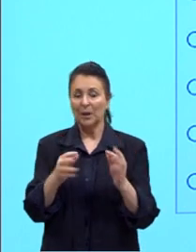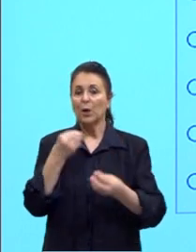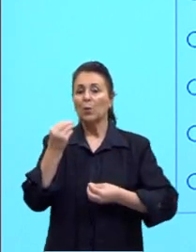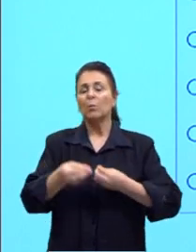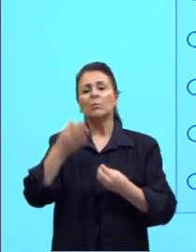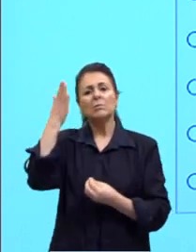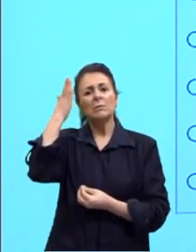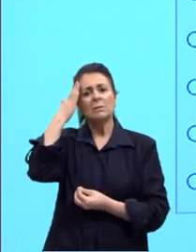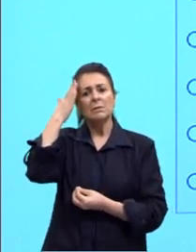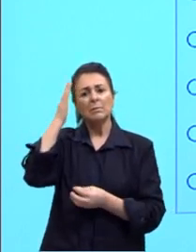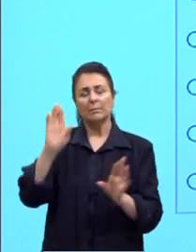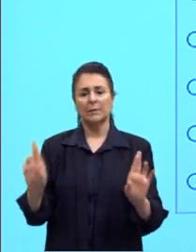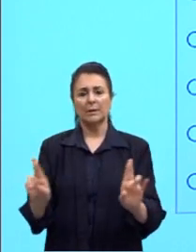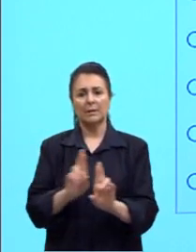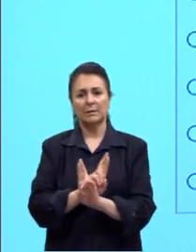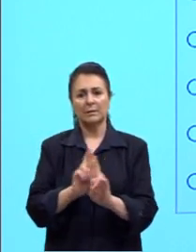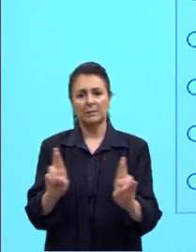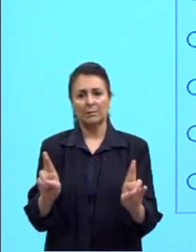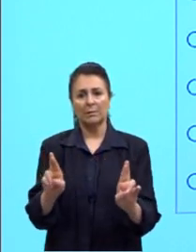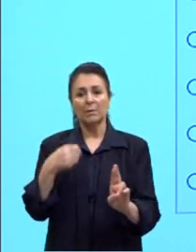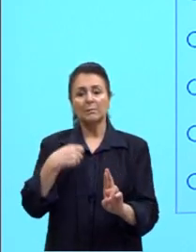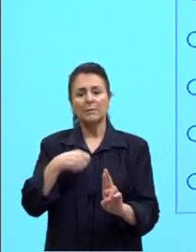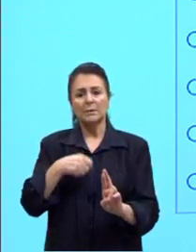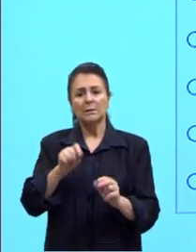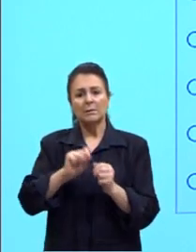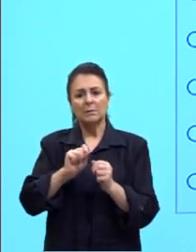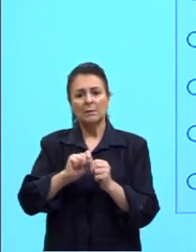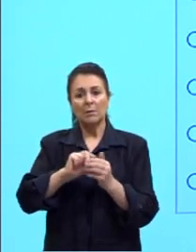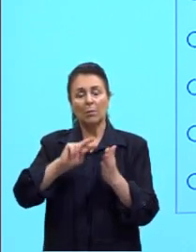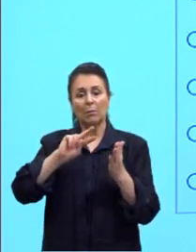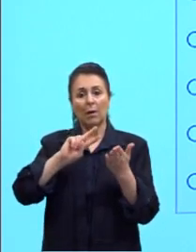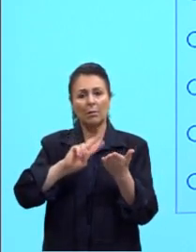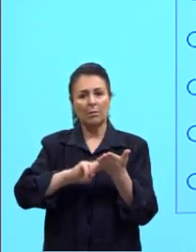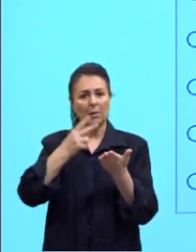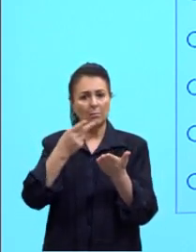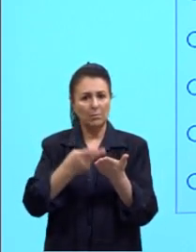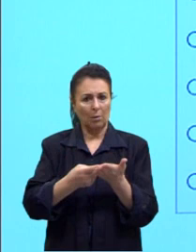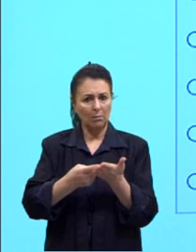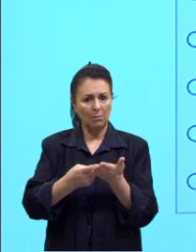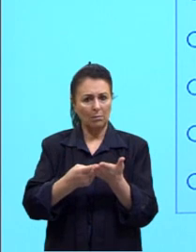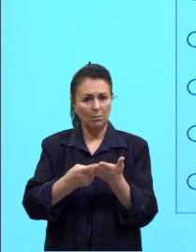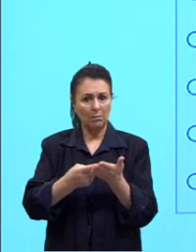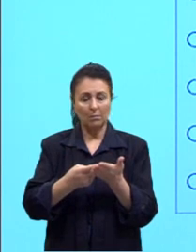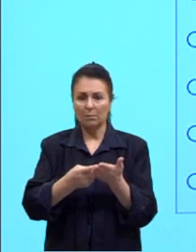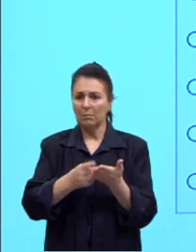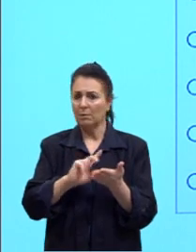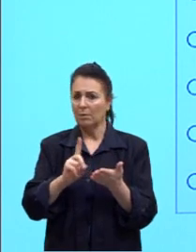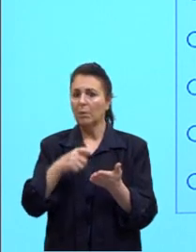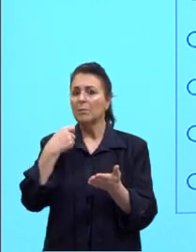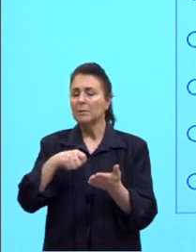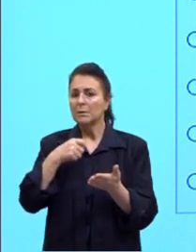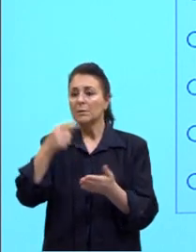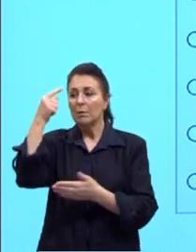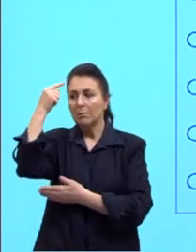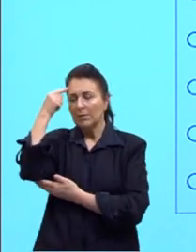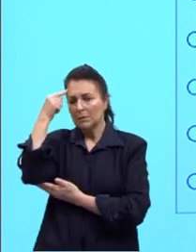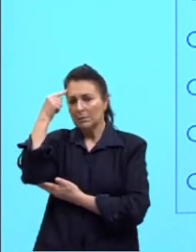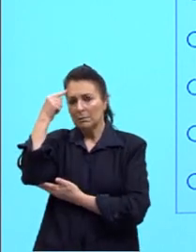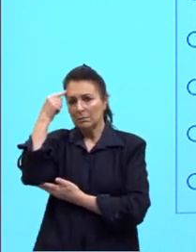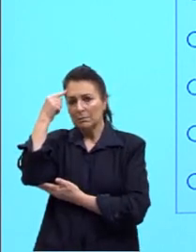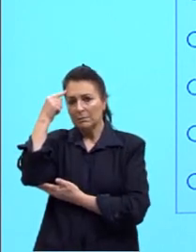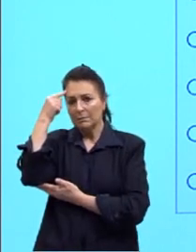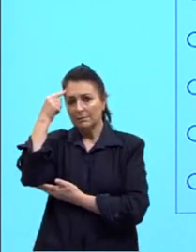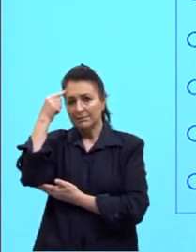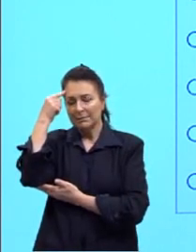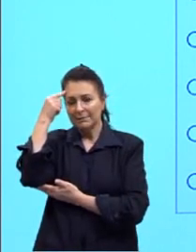é que eu vou saber a relação? Eu preciso fazer uma tradução literal dela? Não. Eu preciso pensar. Olha só.